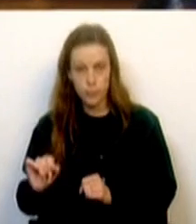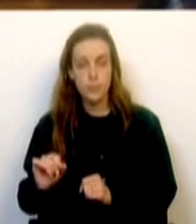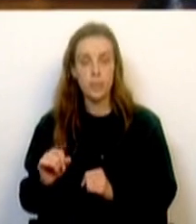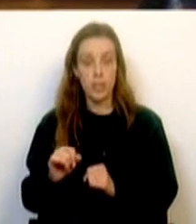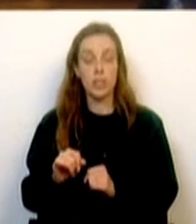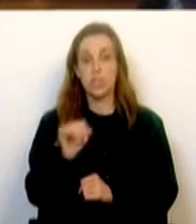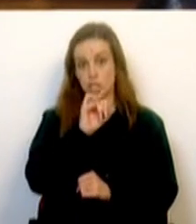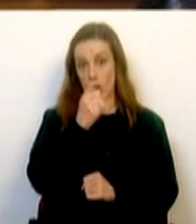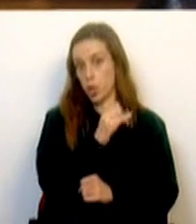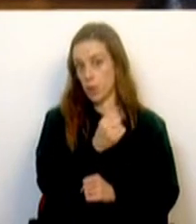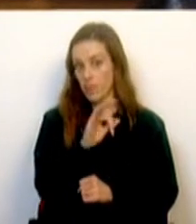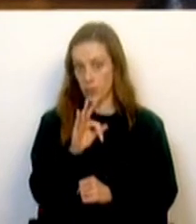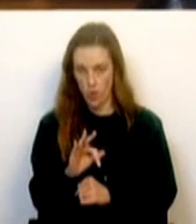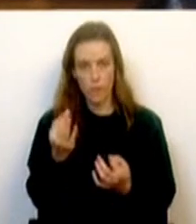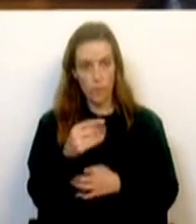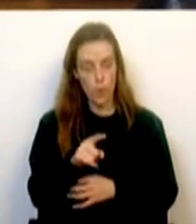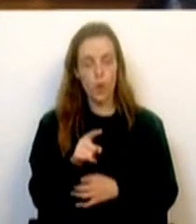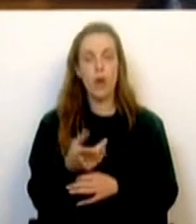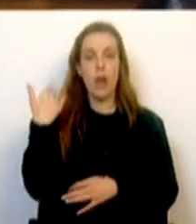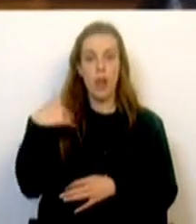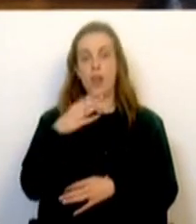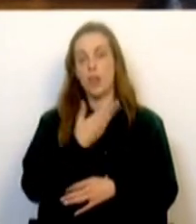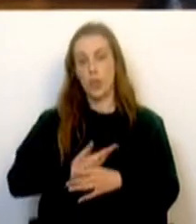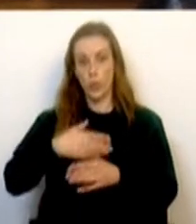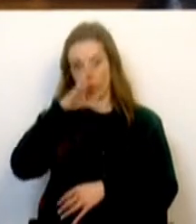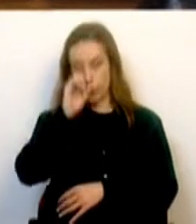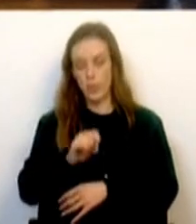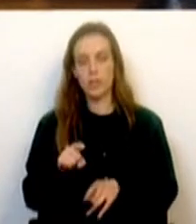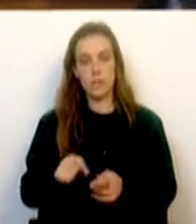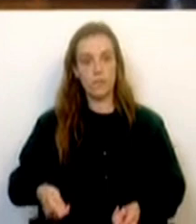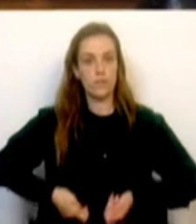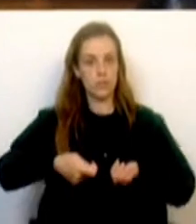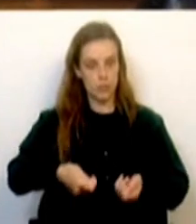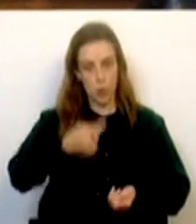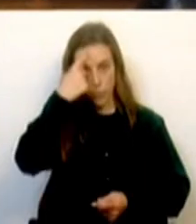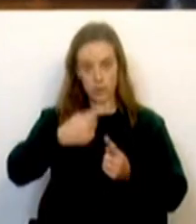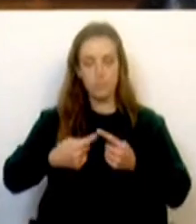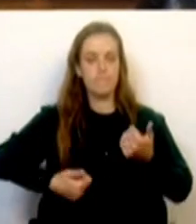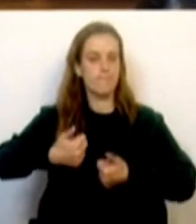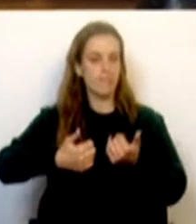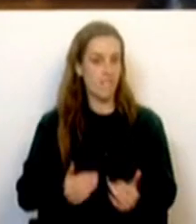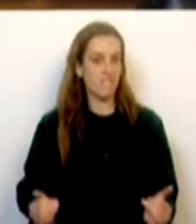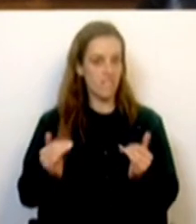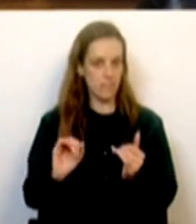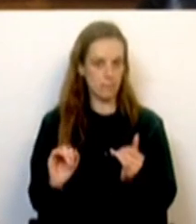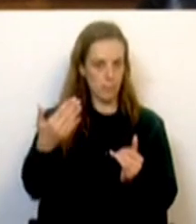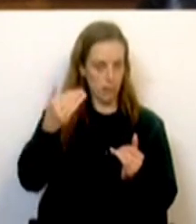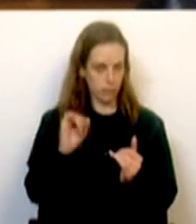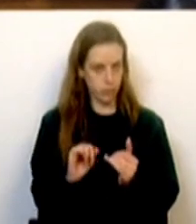foi submetida pelo anterior Governo a financiamento comunitário a candidatura à primeira fase do projeto.